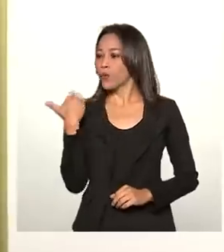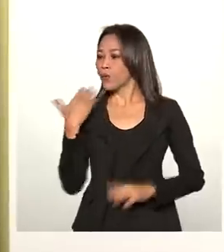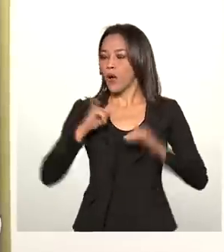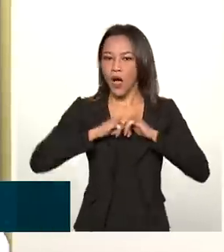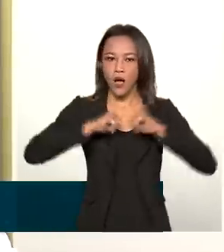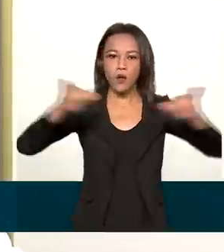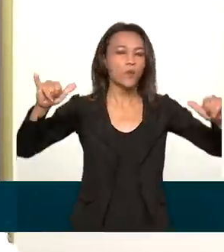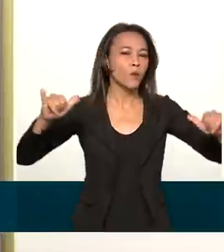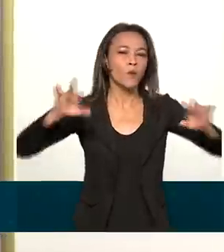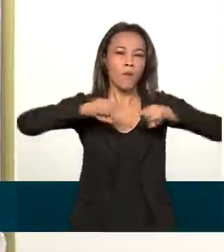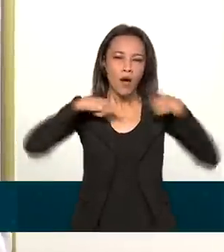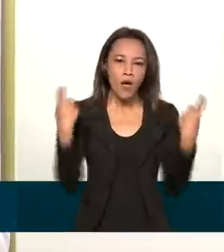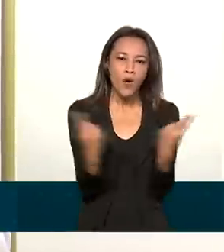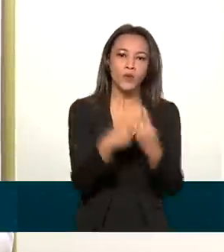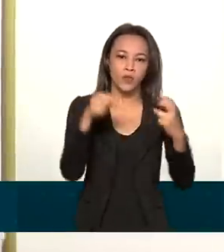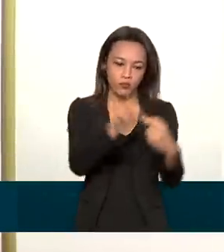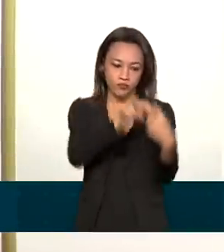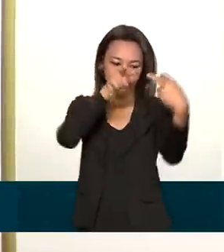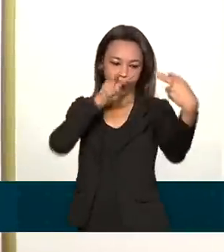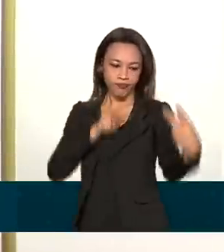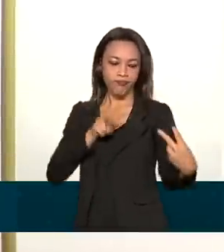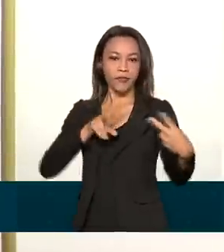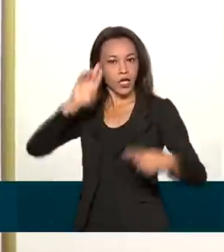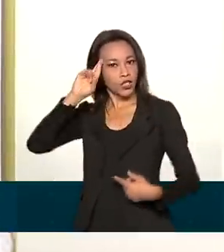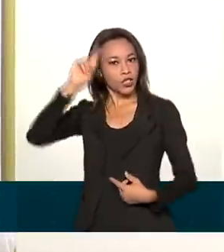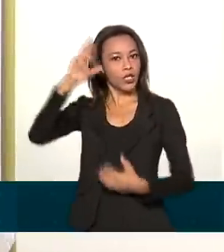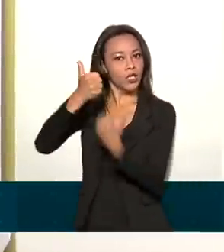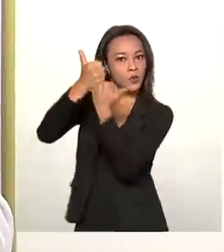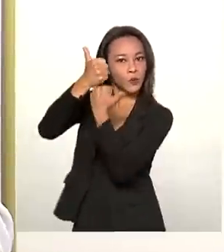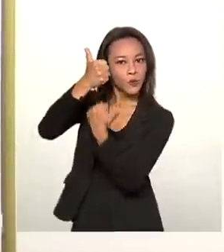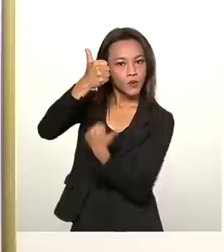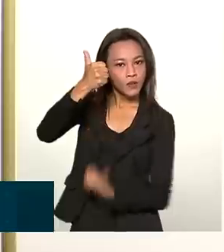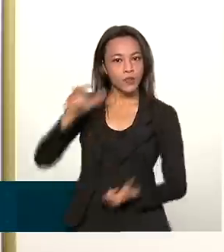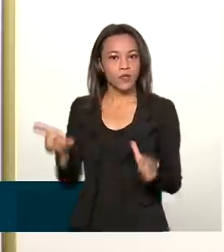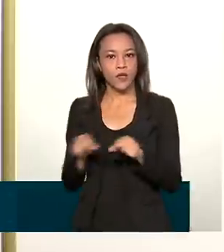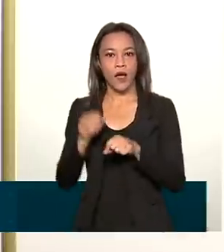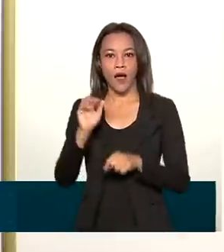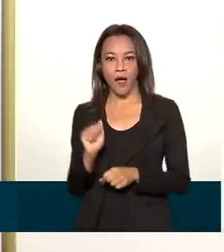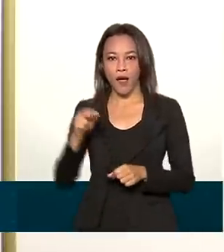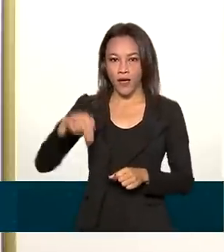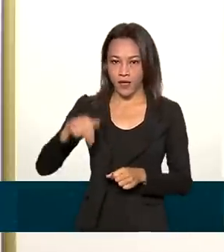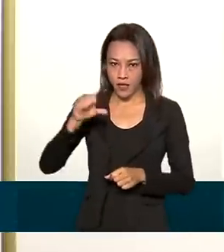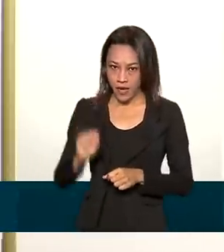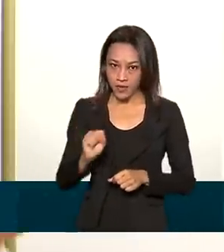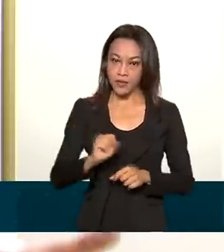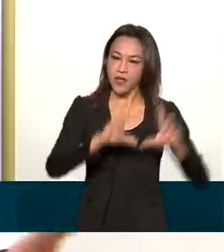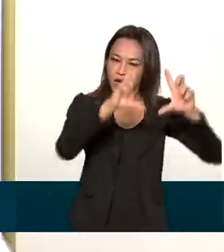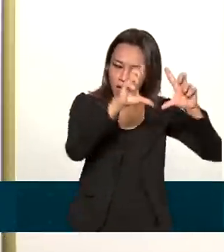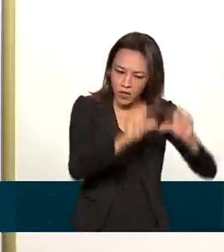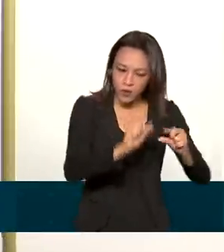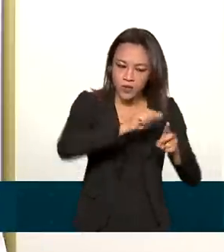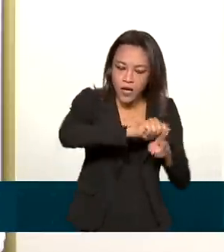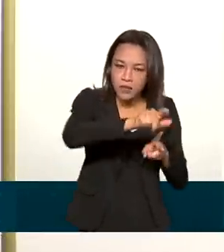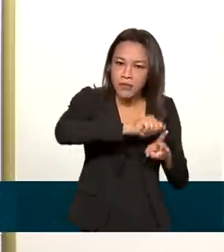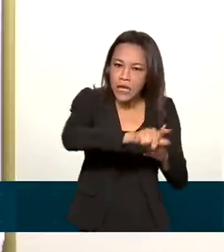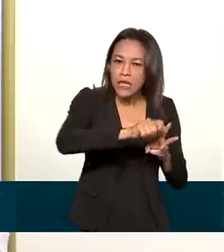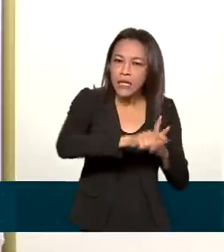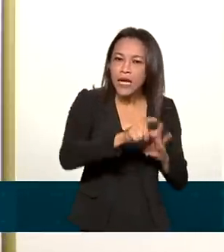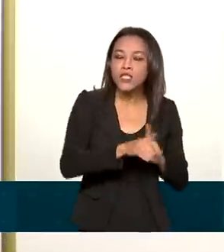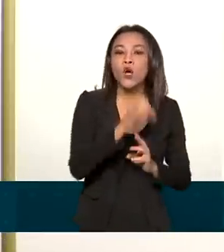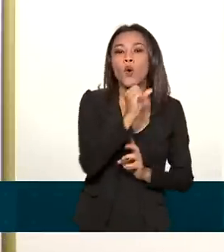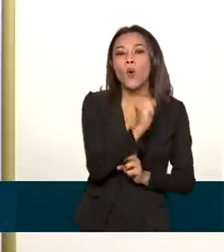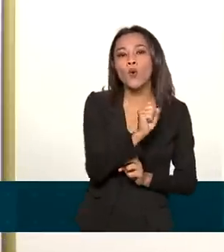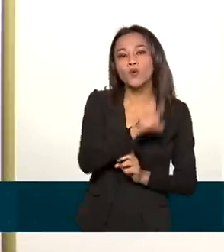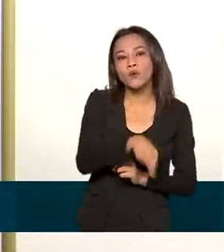durante uma reunião virtual da diretoria da ANS. A queda no valor das mensalidades a primeira em 20 anos será de 8